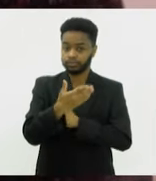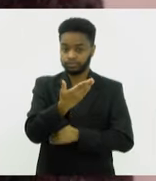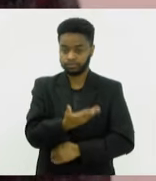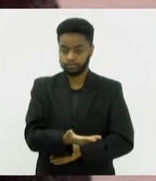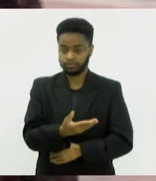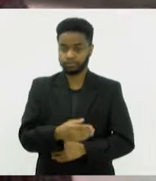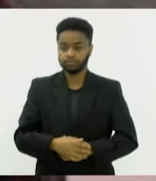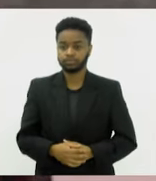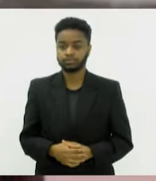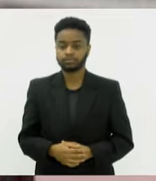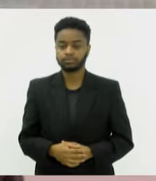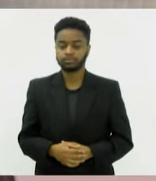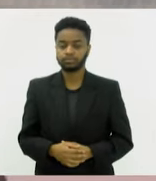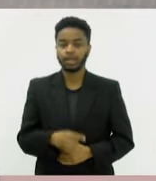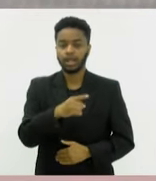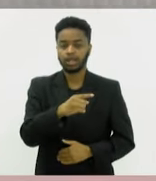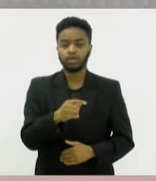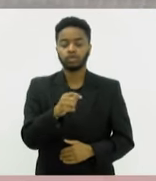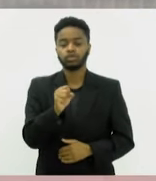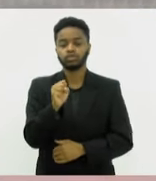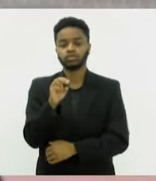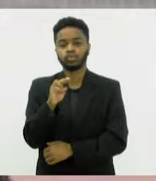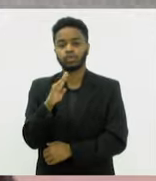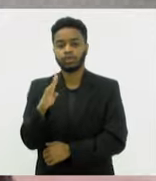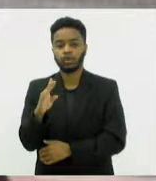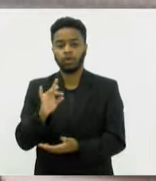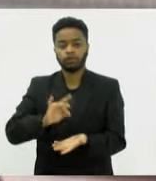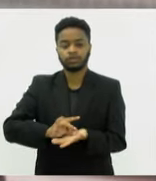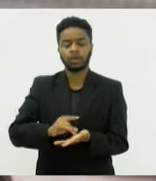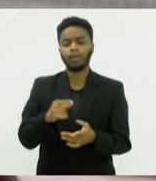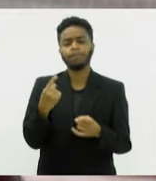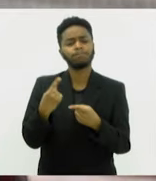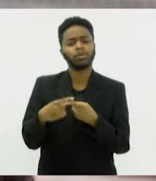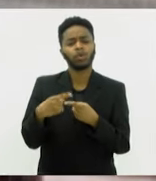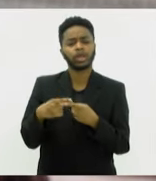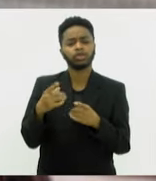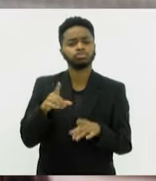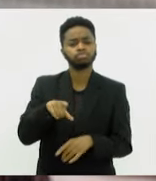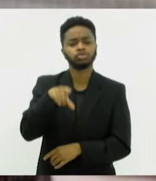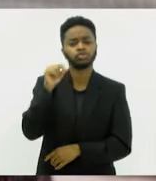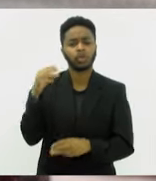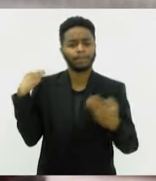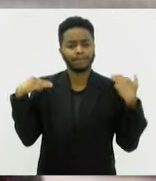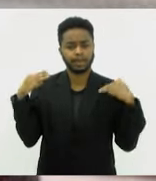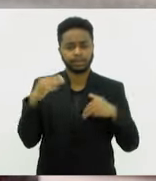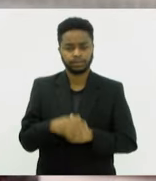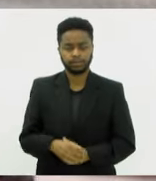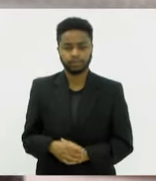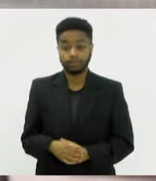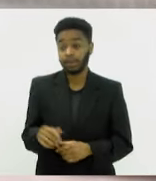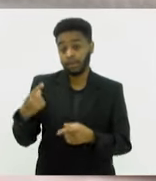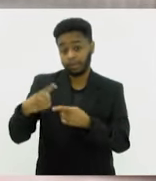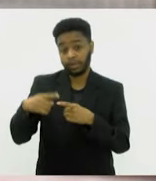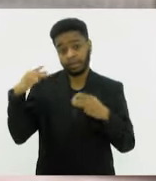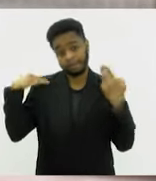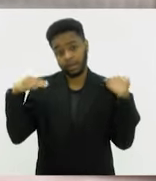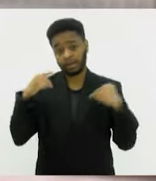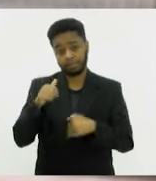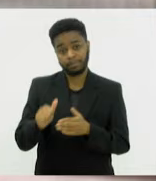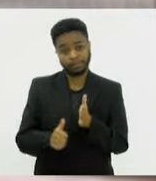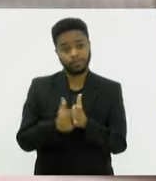você como suboficial, por que a Marinha? A Marinha foi a primeira que nos deu